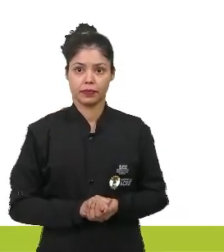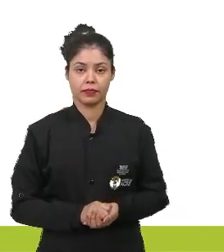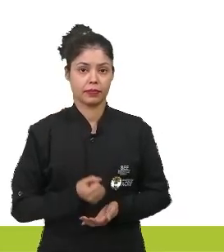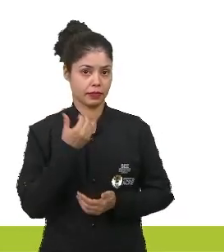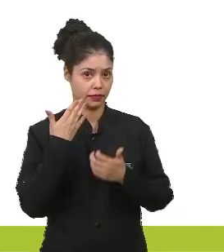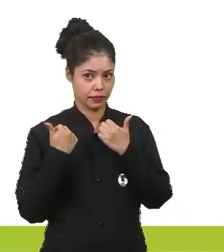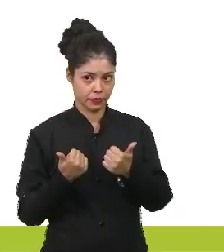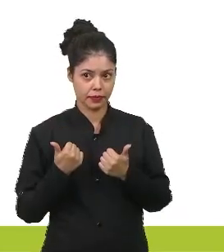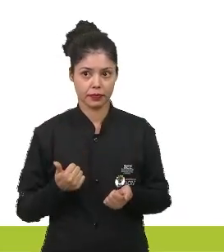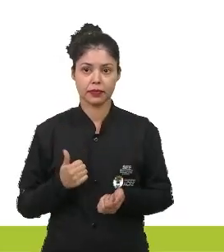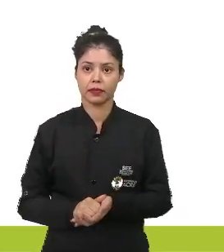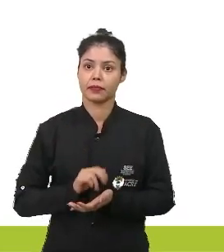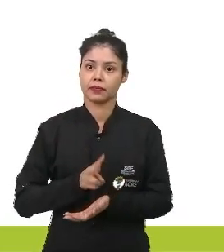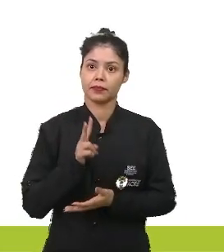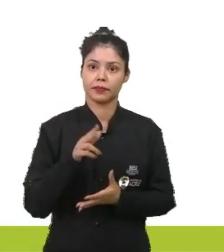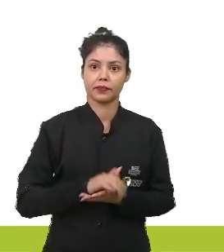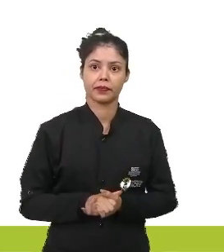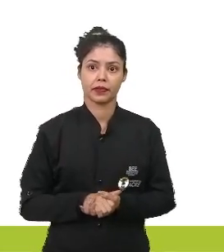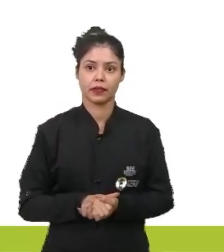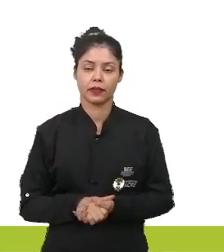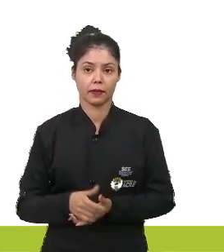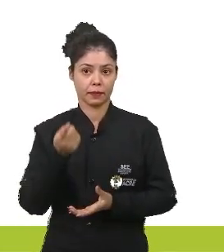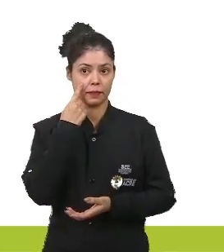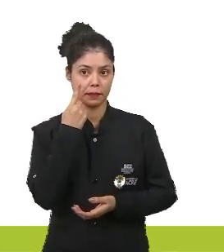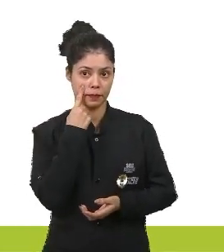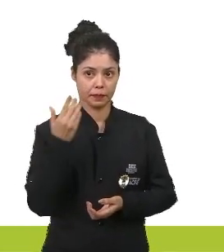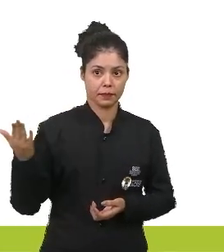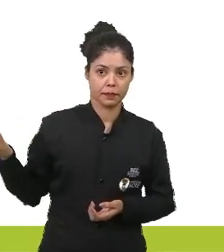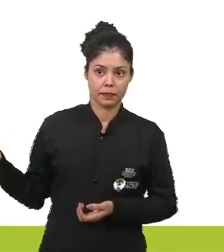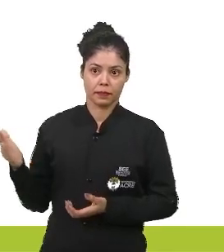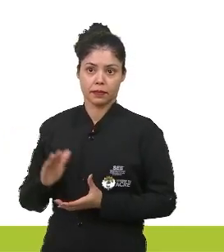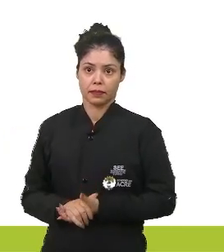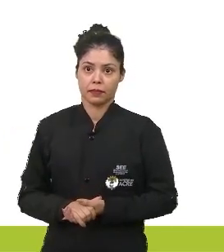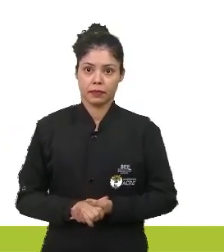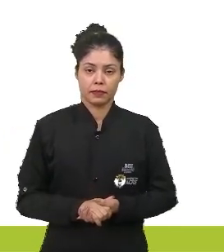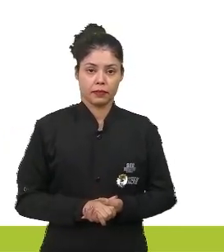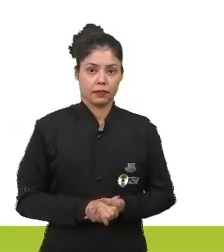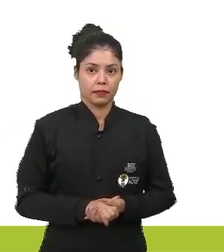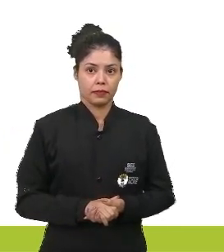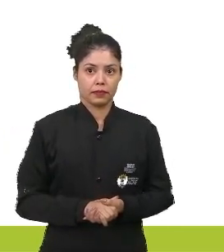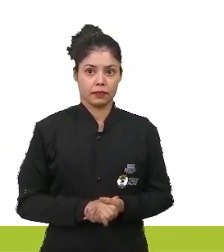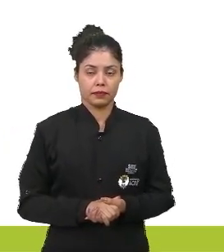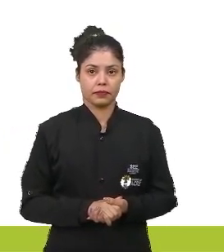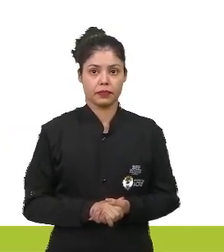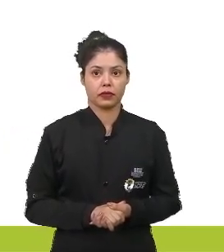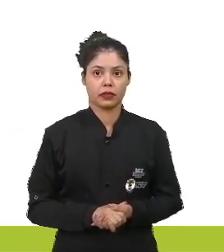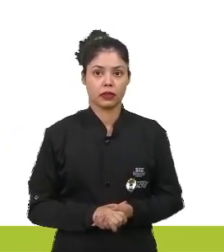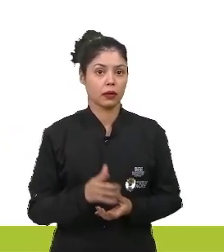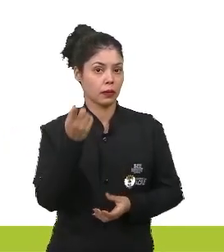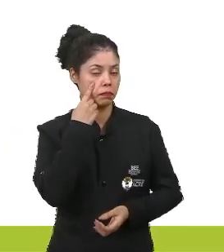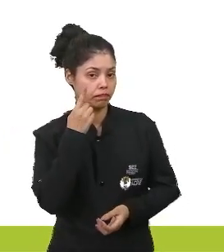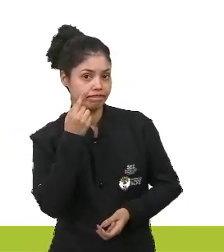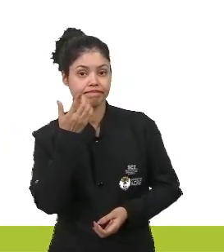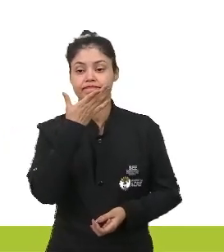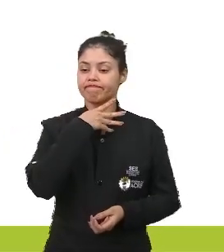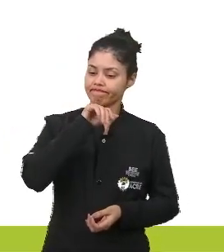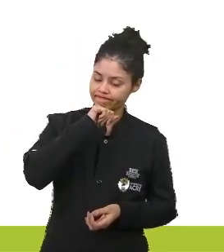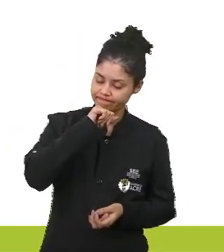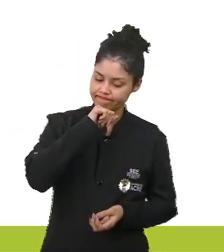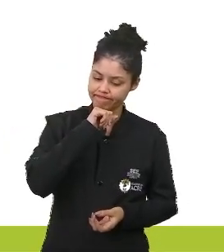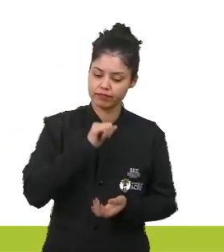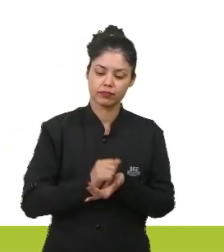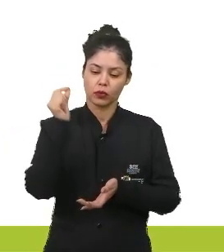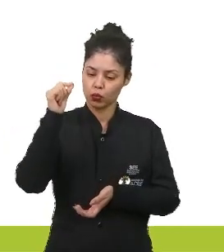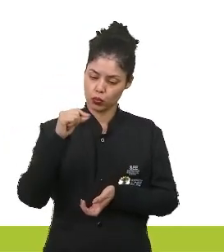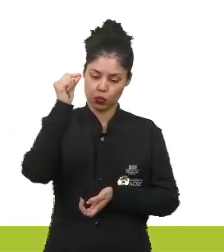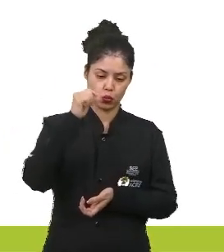Beleza. Vamos para diante. Olha só. Agora nós vamos falar mais das plantinhas. Olha, pai, uma